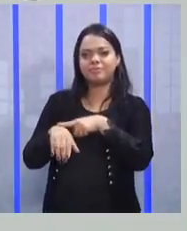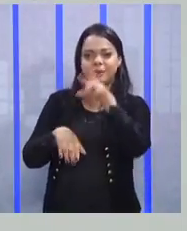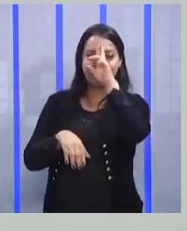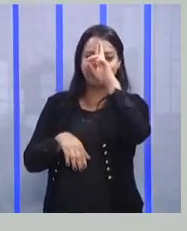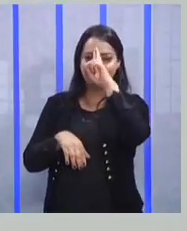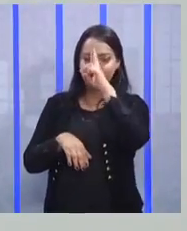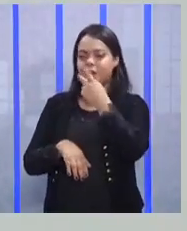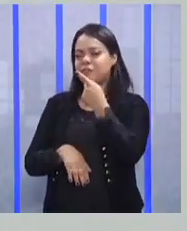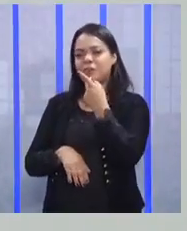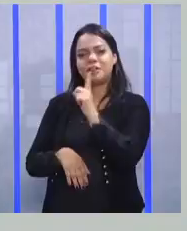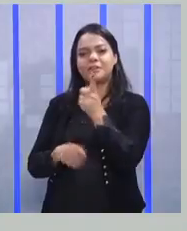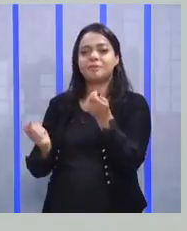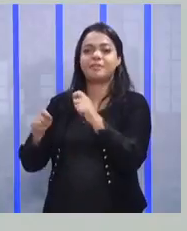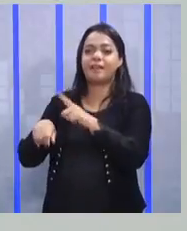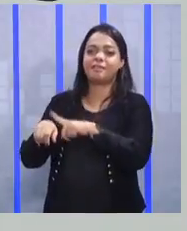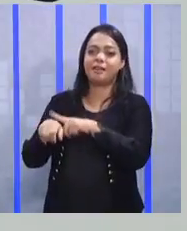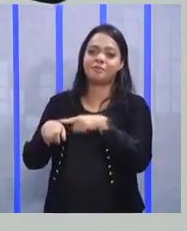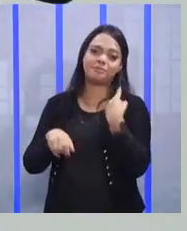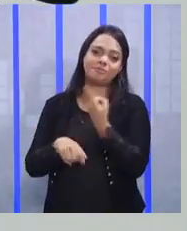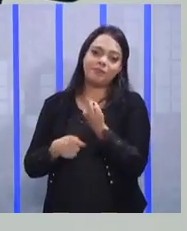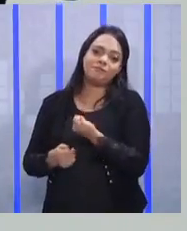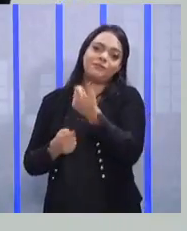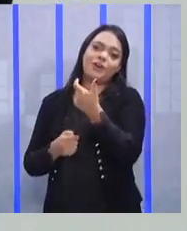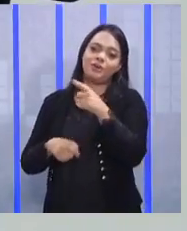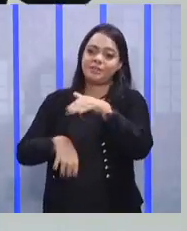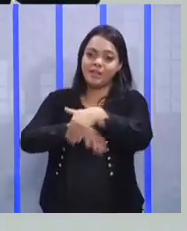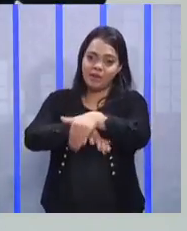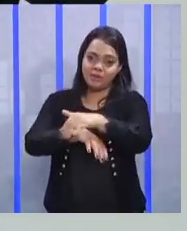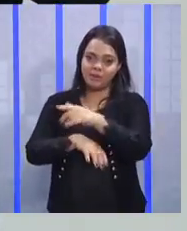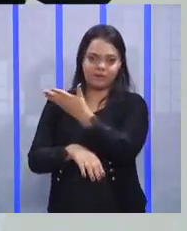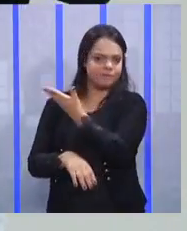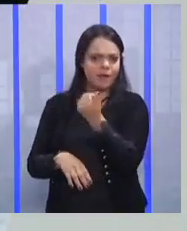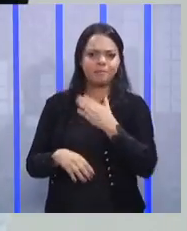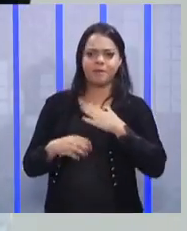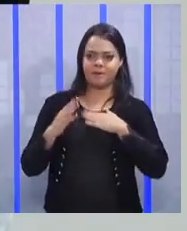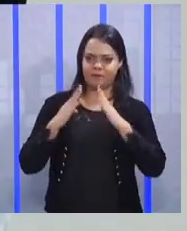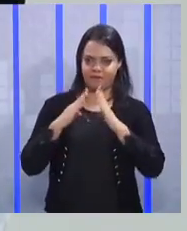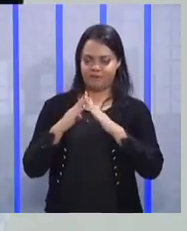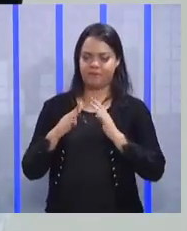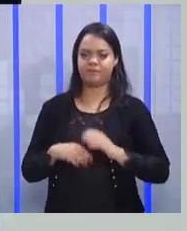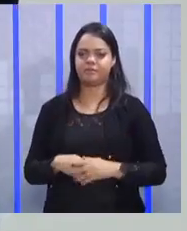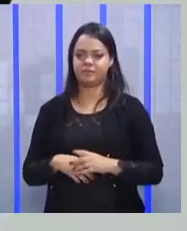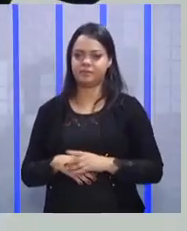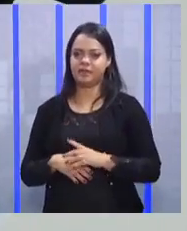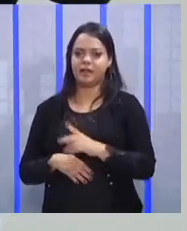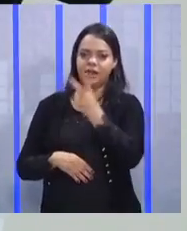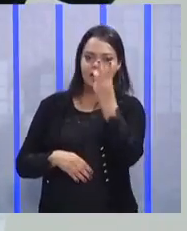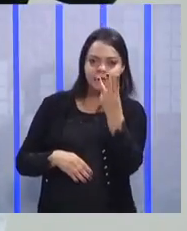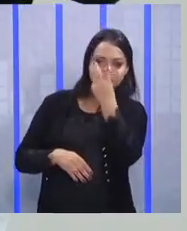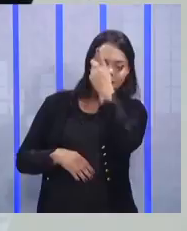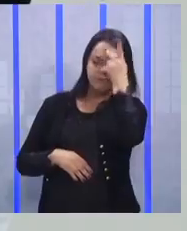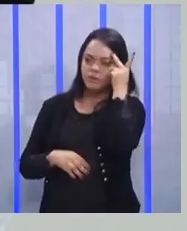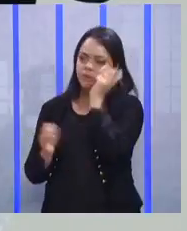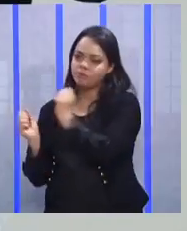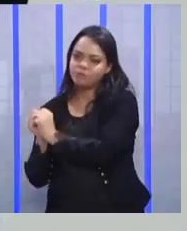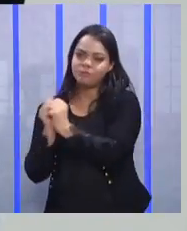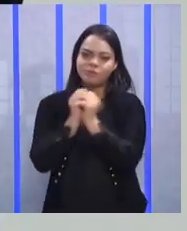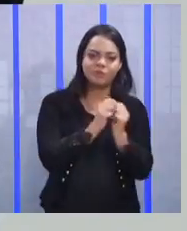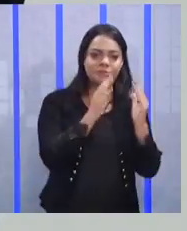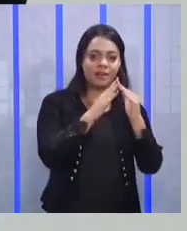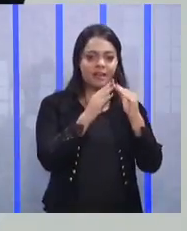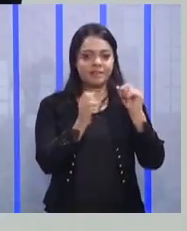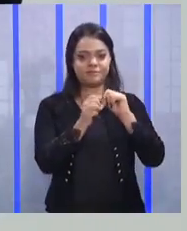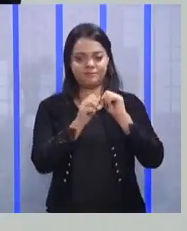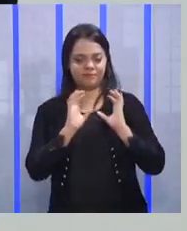cara, não vai dar tempo, nós vamos passar o Réveillon no meio da rua. Vamos fazer o seguinte? Vamos lá para casa? O Sandave pegou as pessoas, levou para a casa dele, passou o